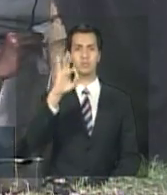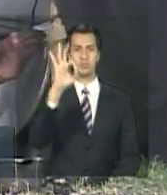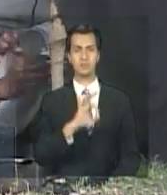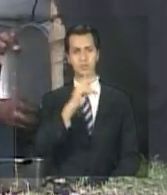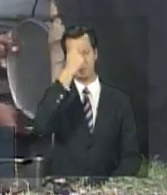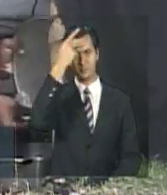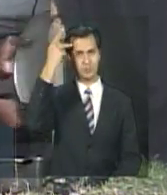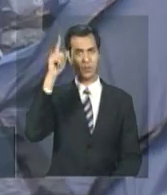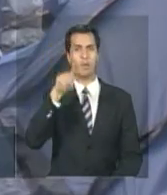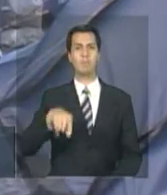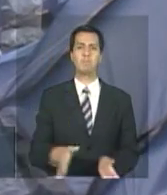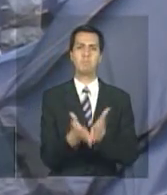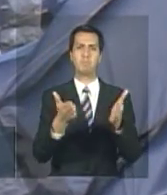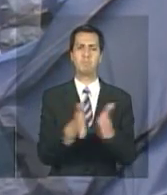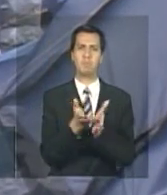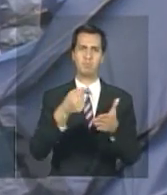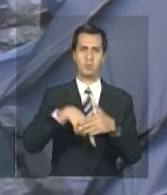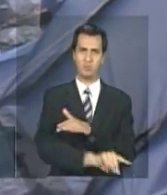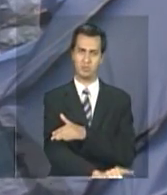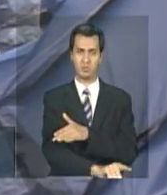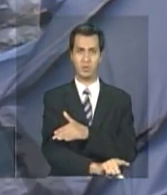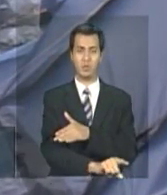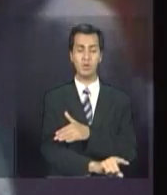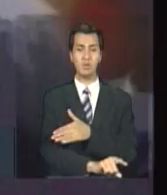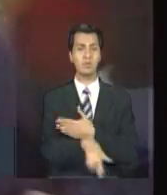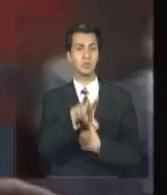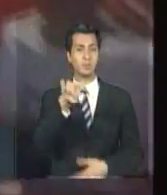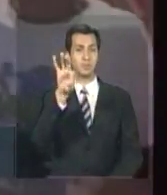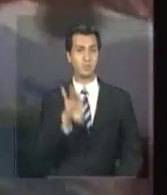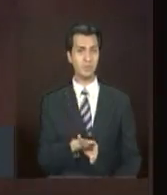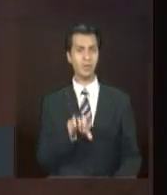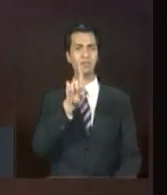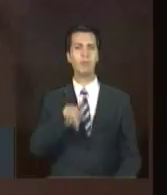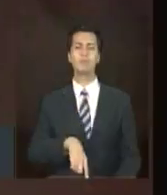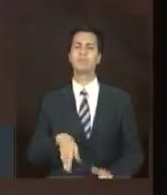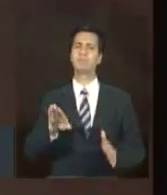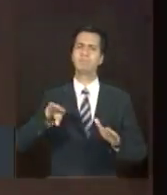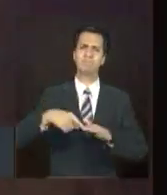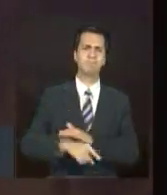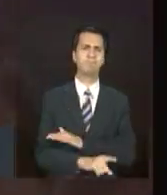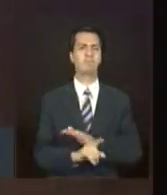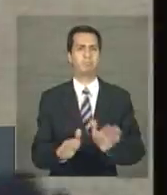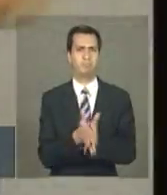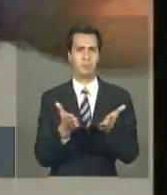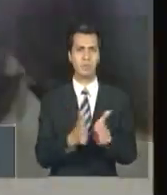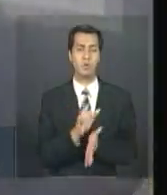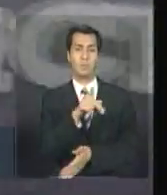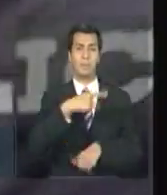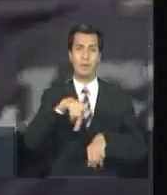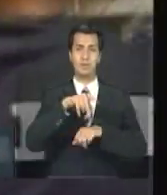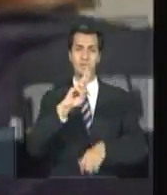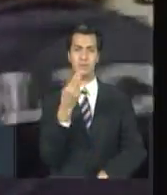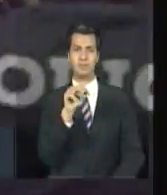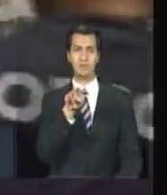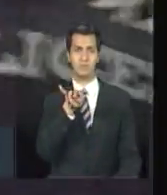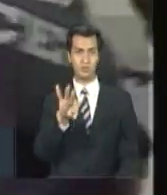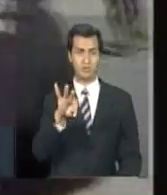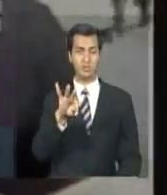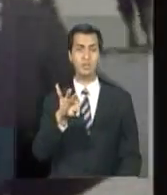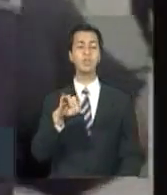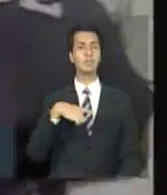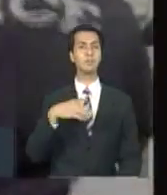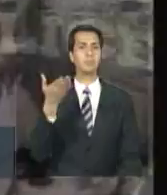pobreza, mais da metade como indigentes. De colonização francesa, o Haiti foi o primeiro país latino